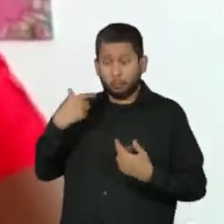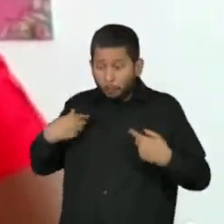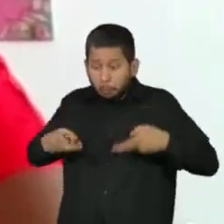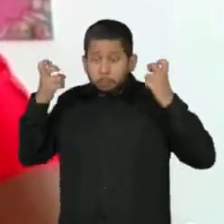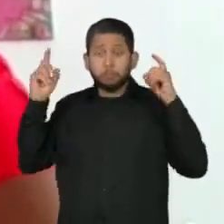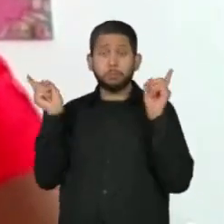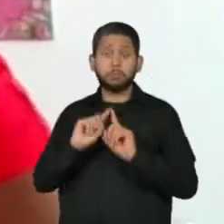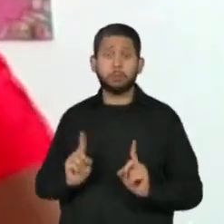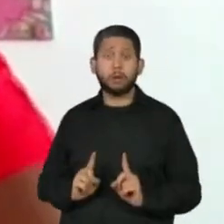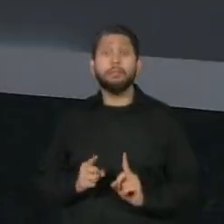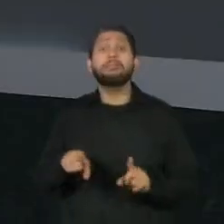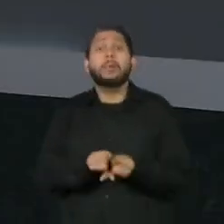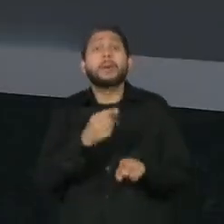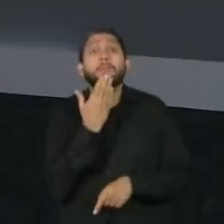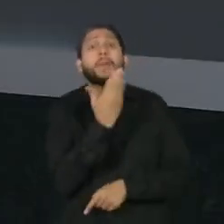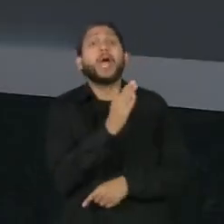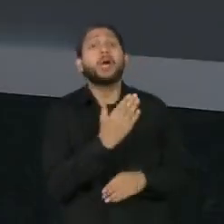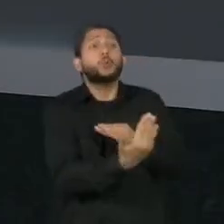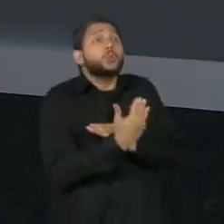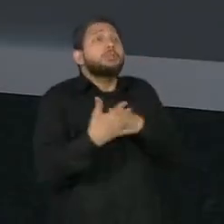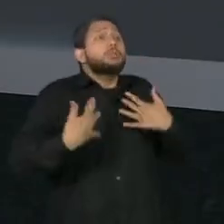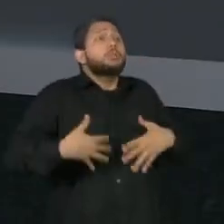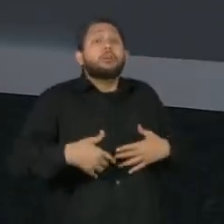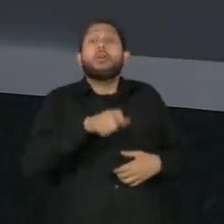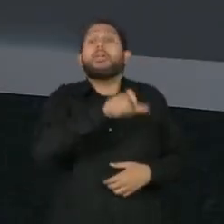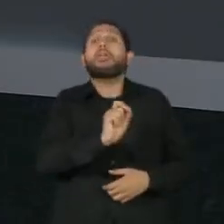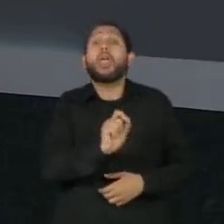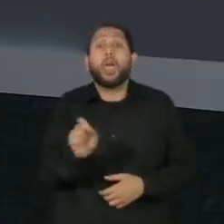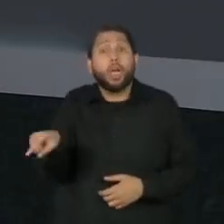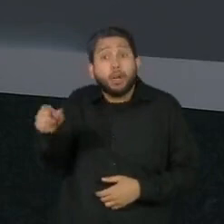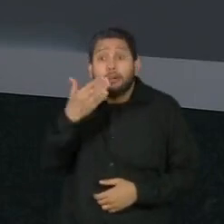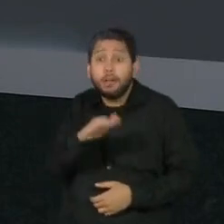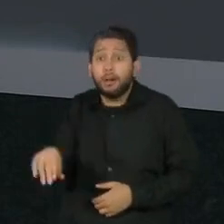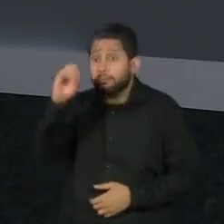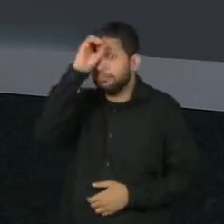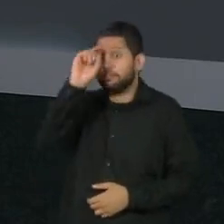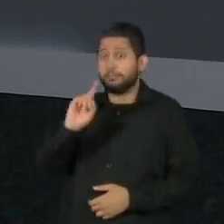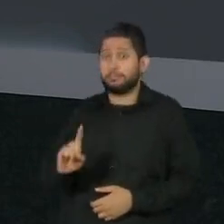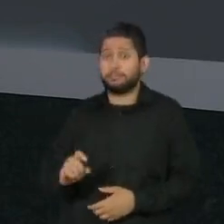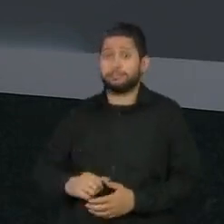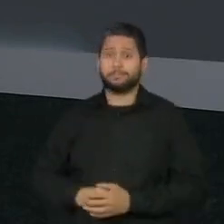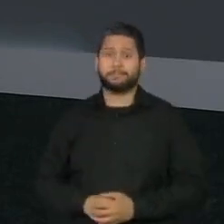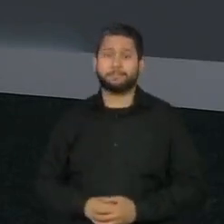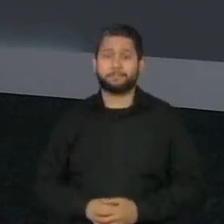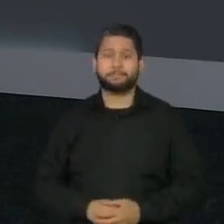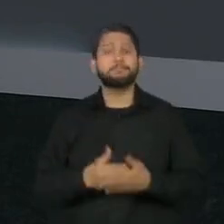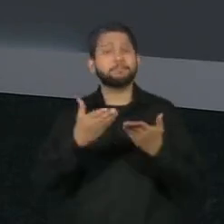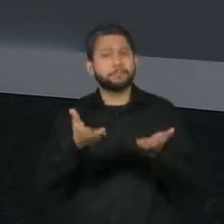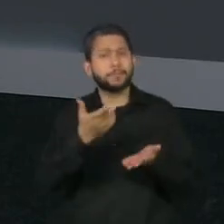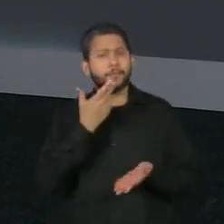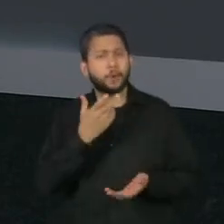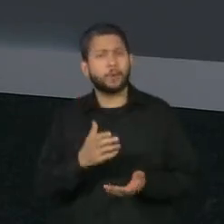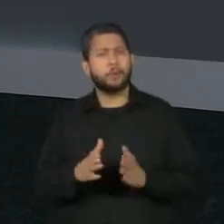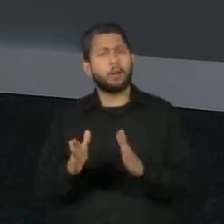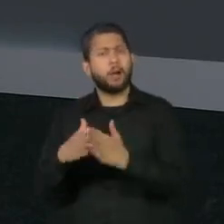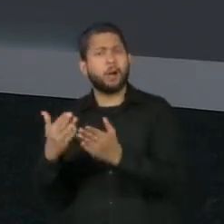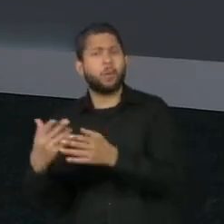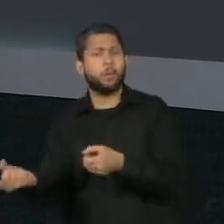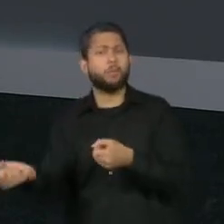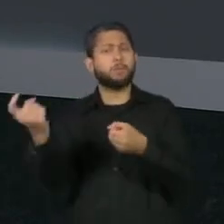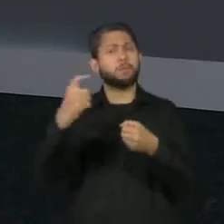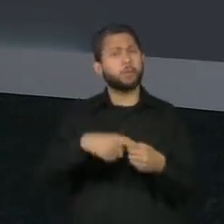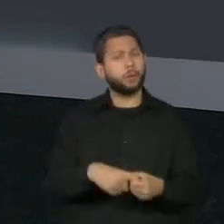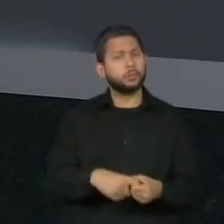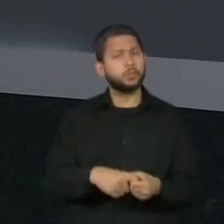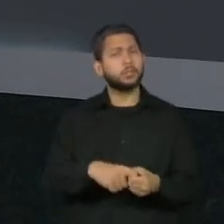como procurar ajuda. Quando você comenta que com o retorno às aulas presenciais a gente tem um